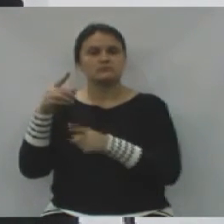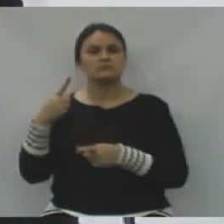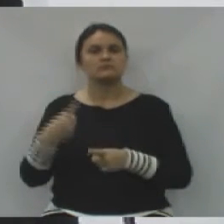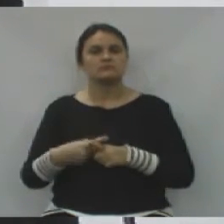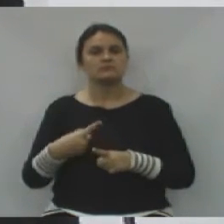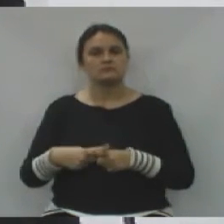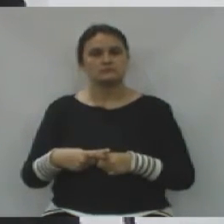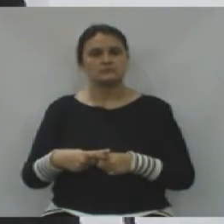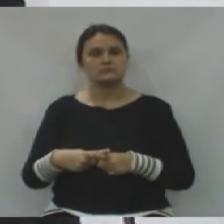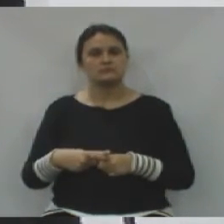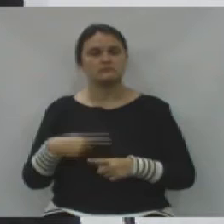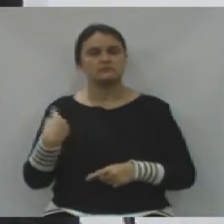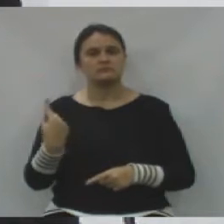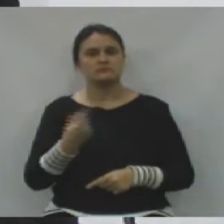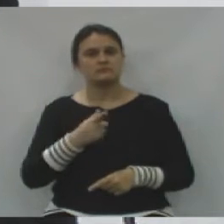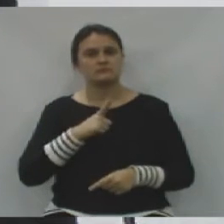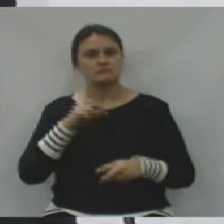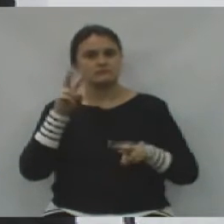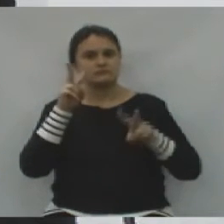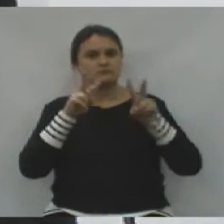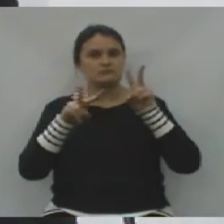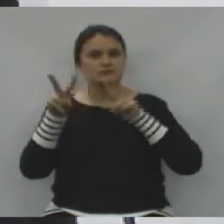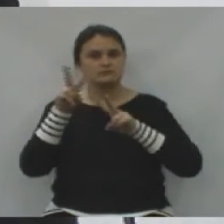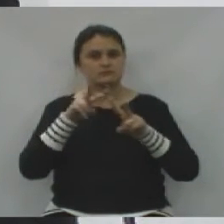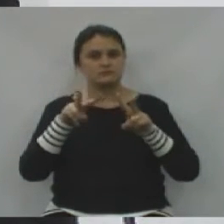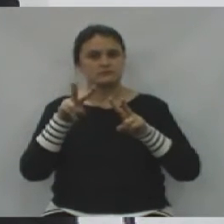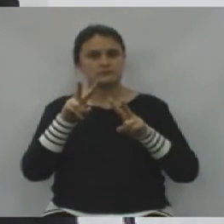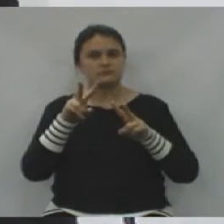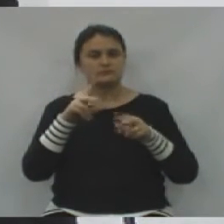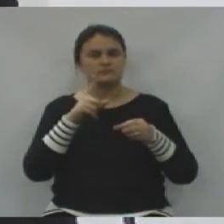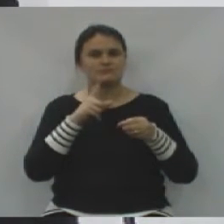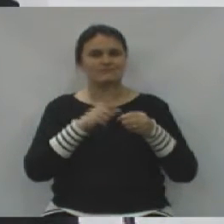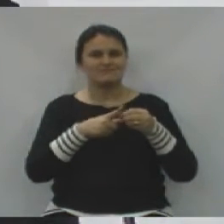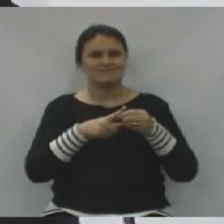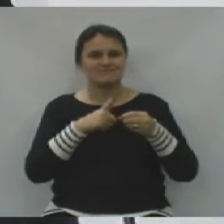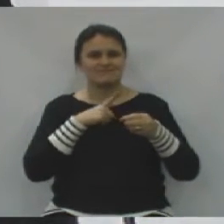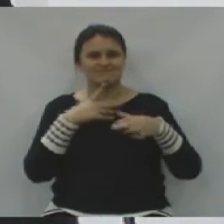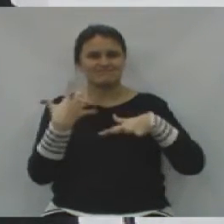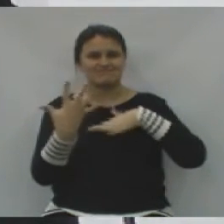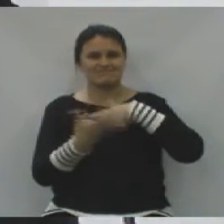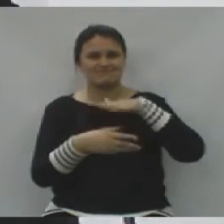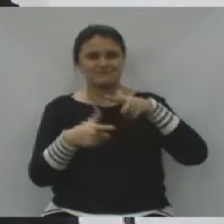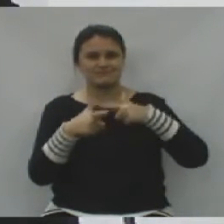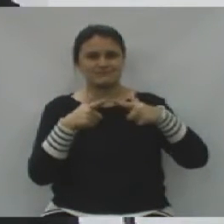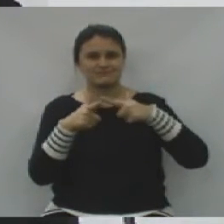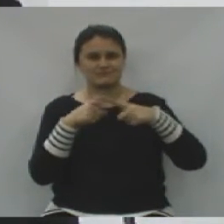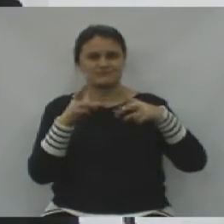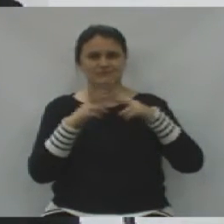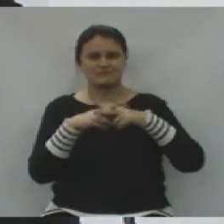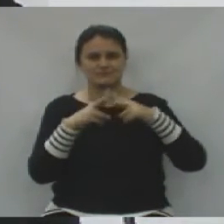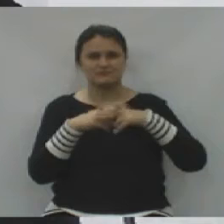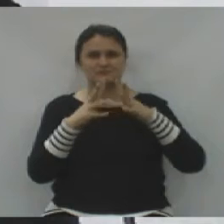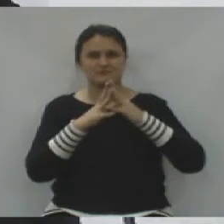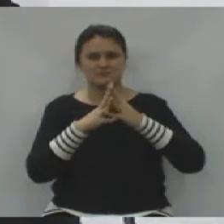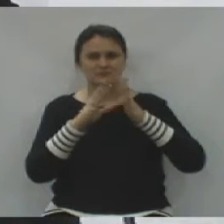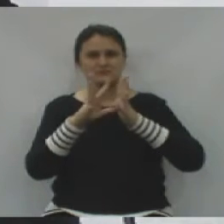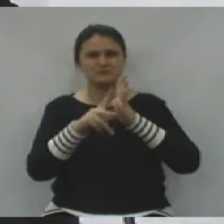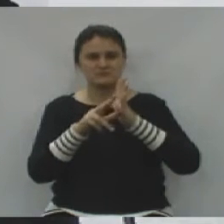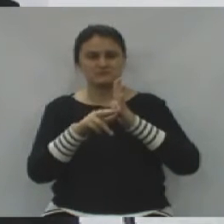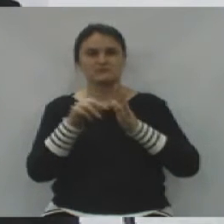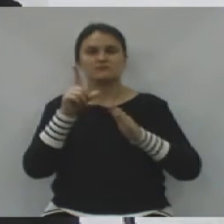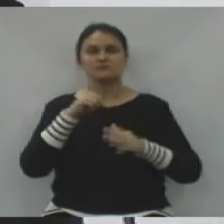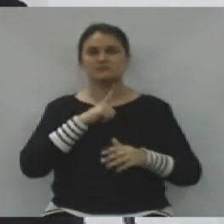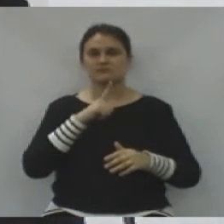nós temos visto que as cidades mais violentas do Paraná é as que têm